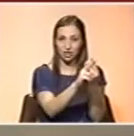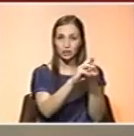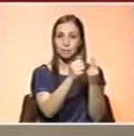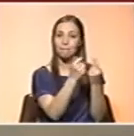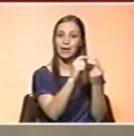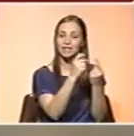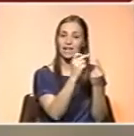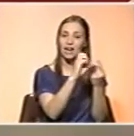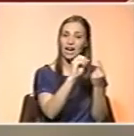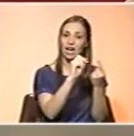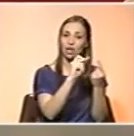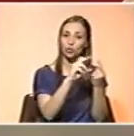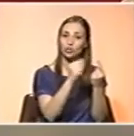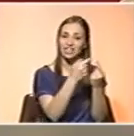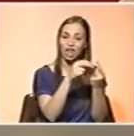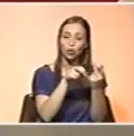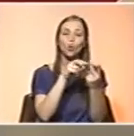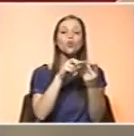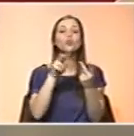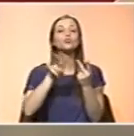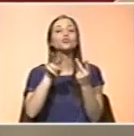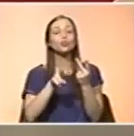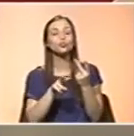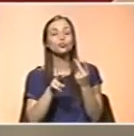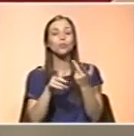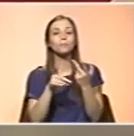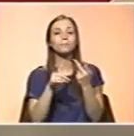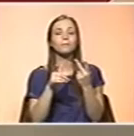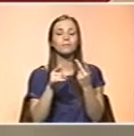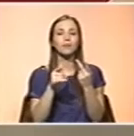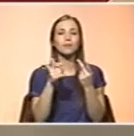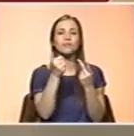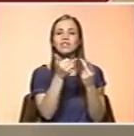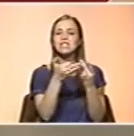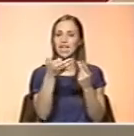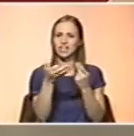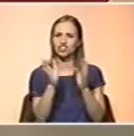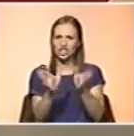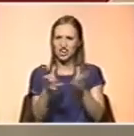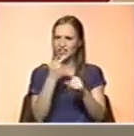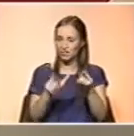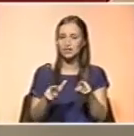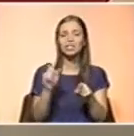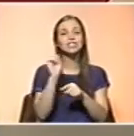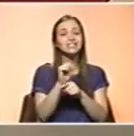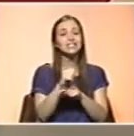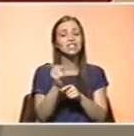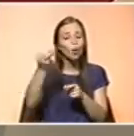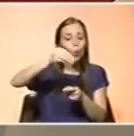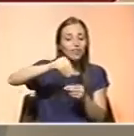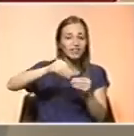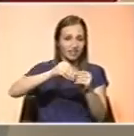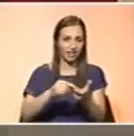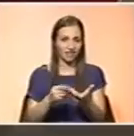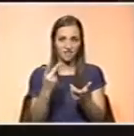o segundo tem à volta de 37 microgramas. E já há diferença entre um e outro, para além da cor? Ah, em termos do conteúdo de beta-caroteno, do tal precursor da